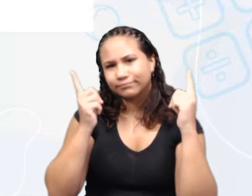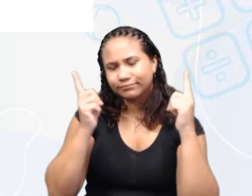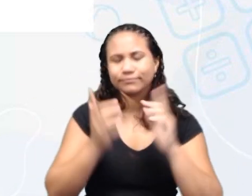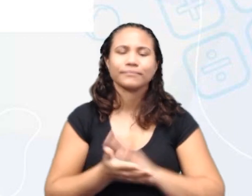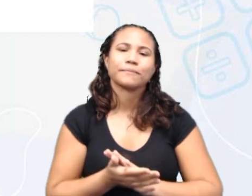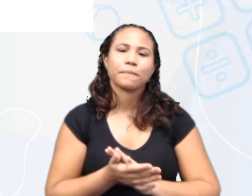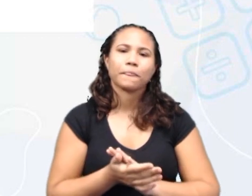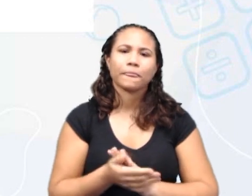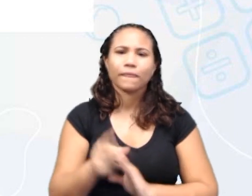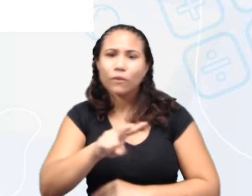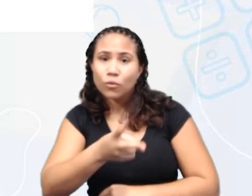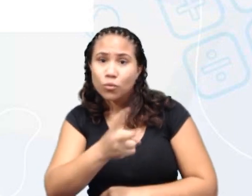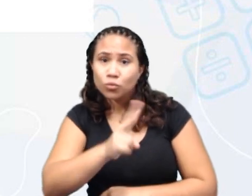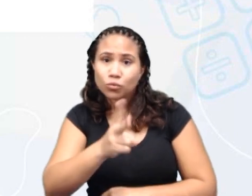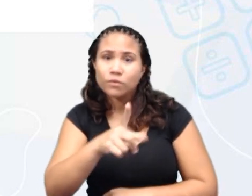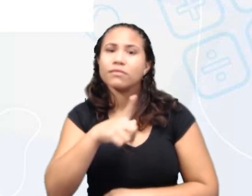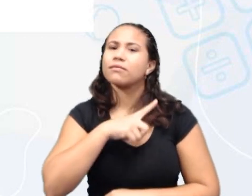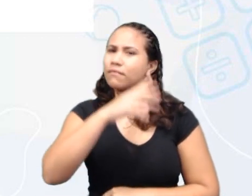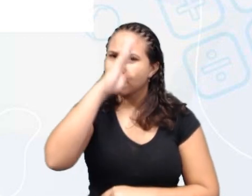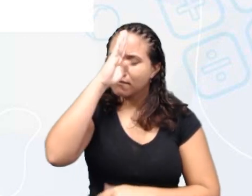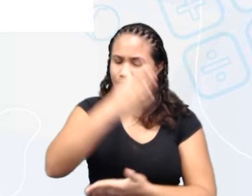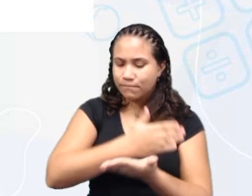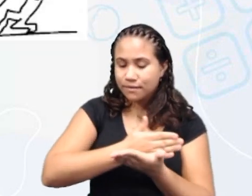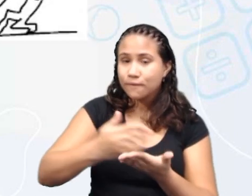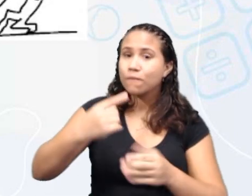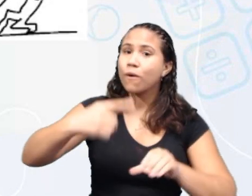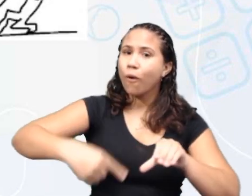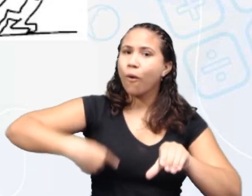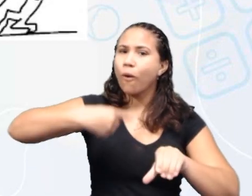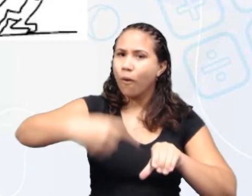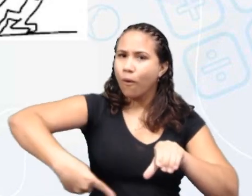Ambos utilizam o princípio da roda.